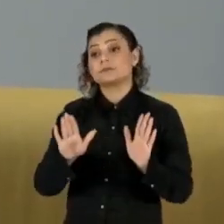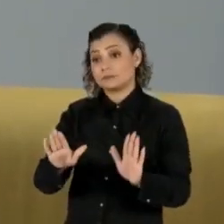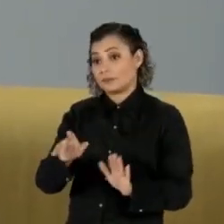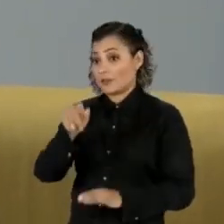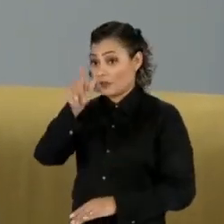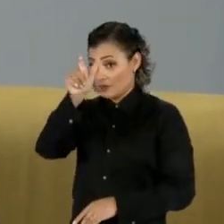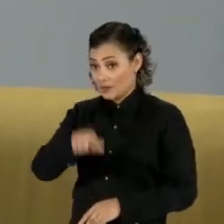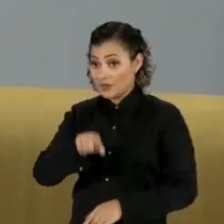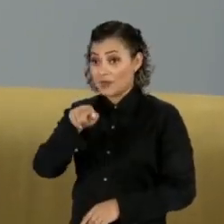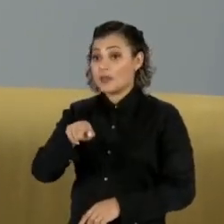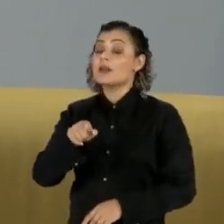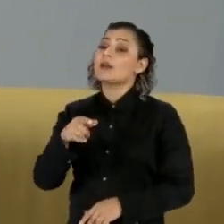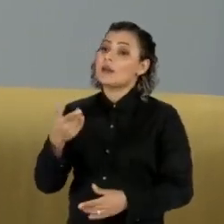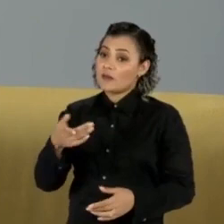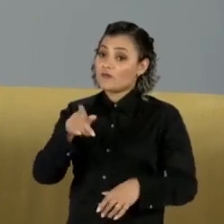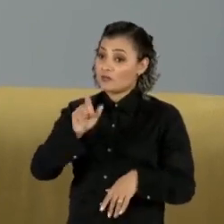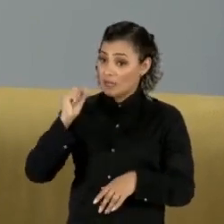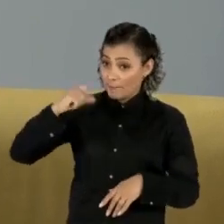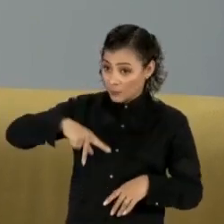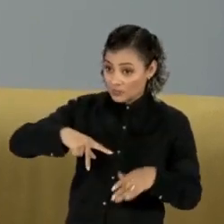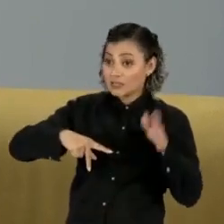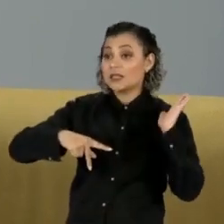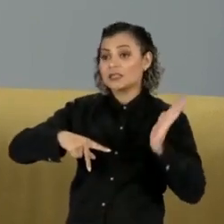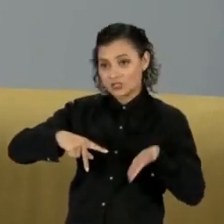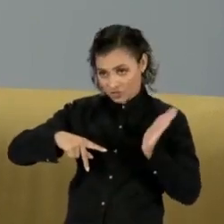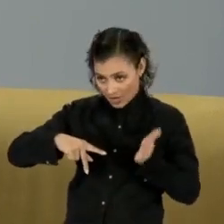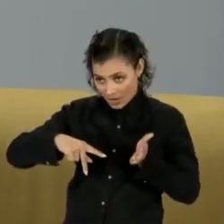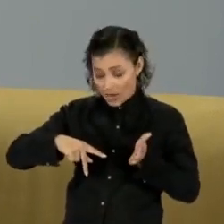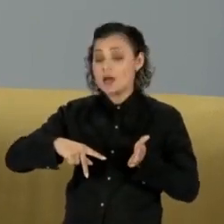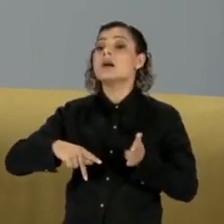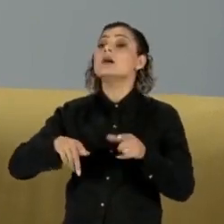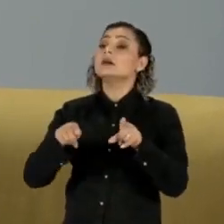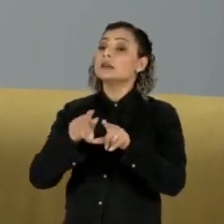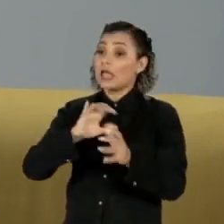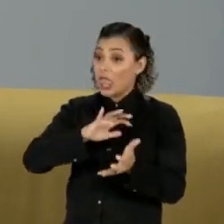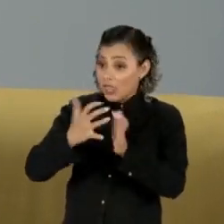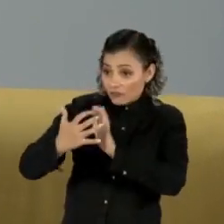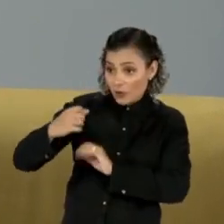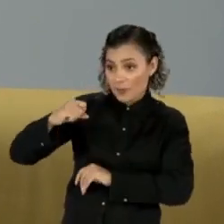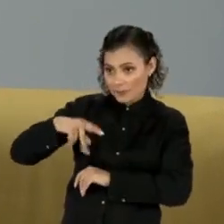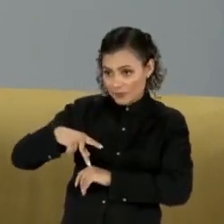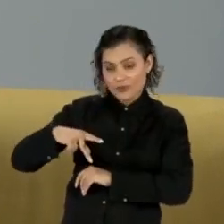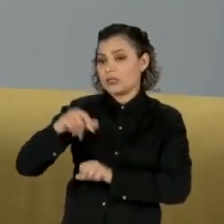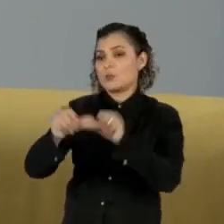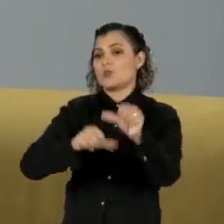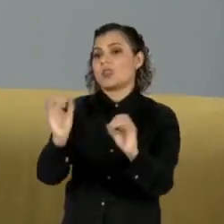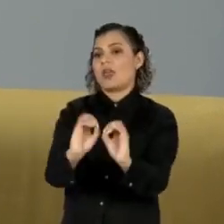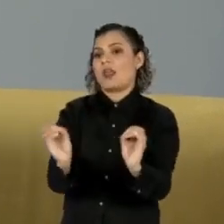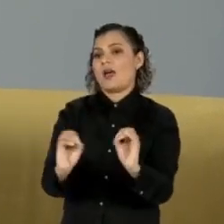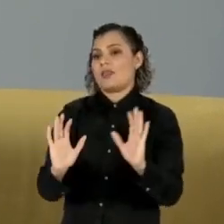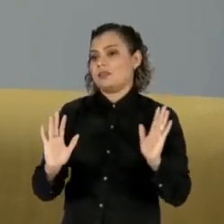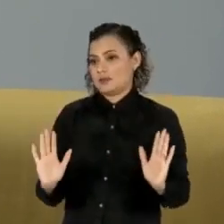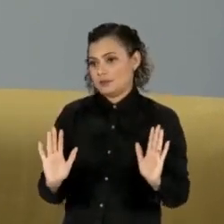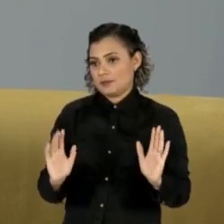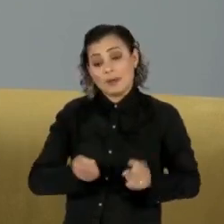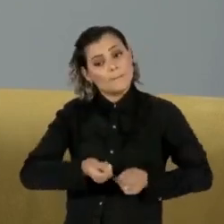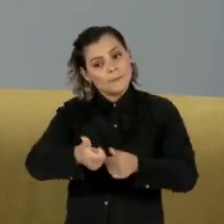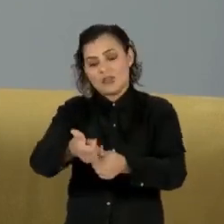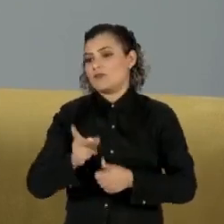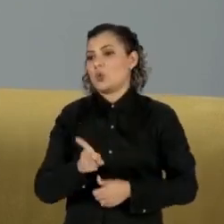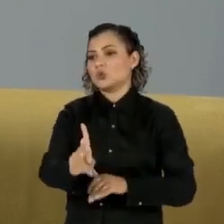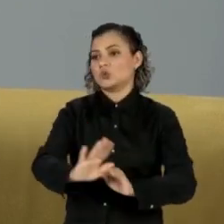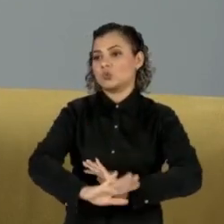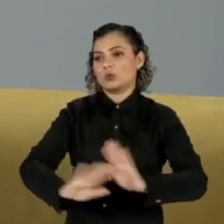Beatriz, para quem já está aposentado, a nova reforma da Previdência não vai incidir nos benefícios já